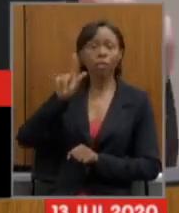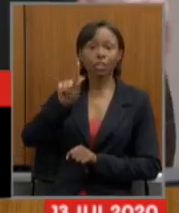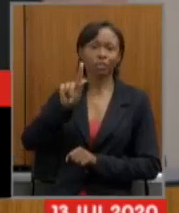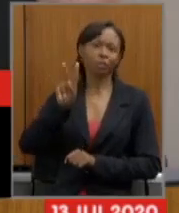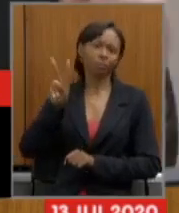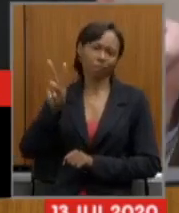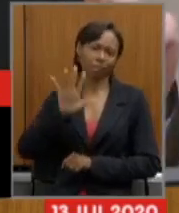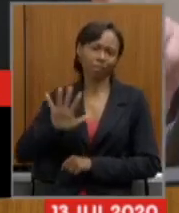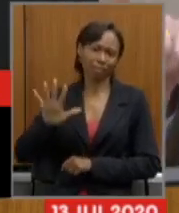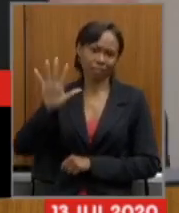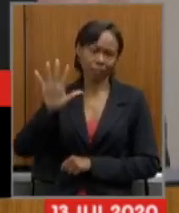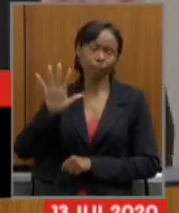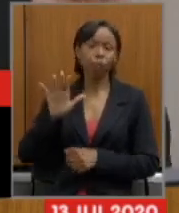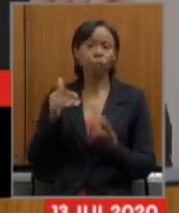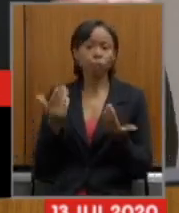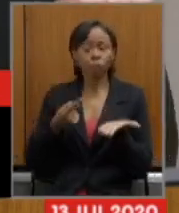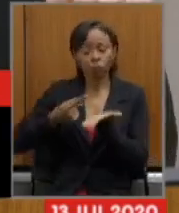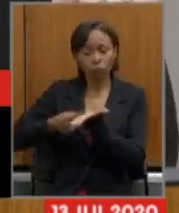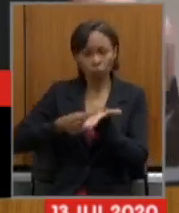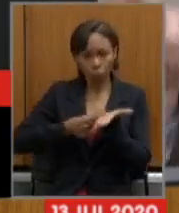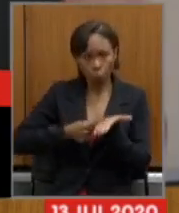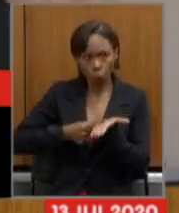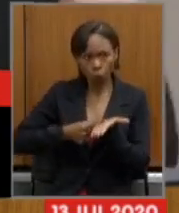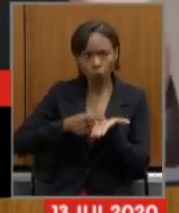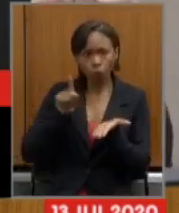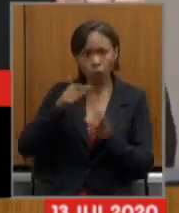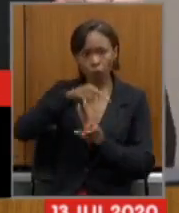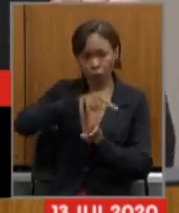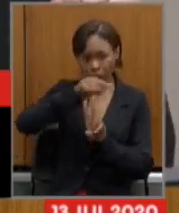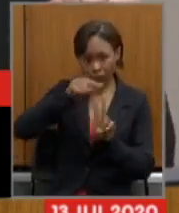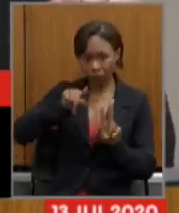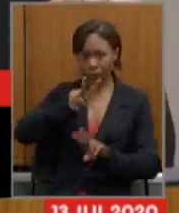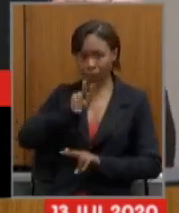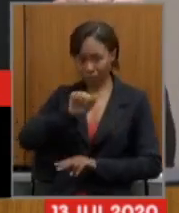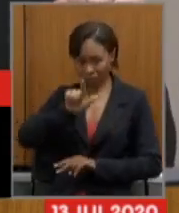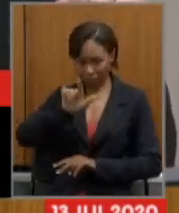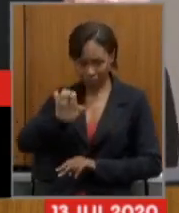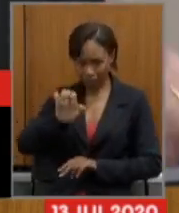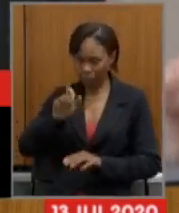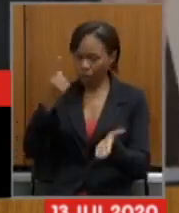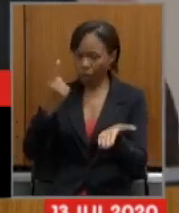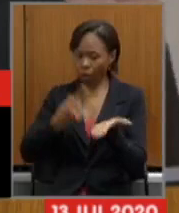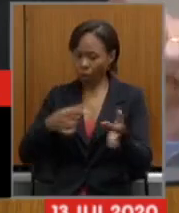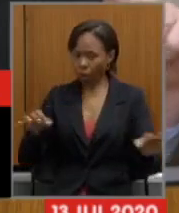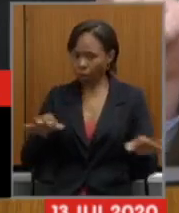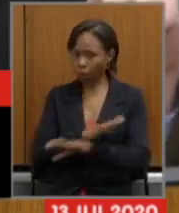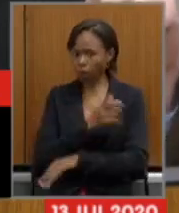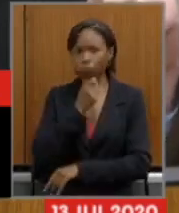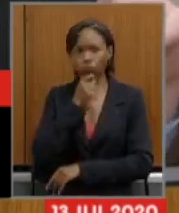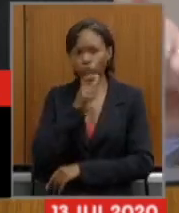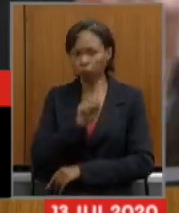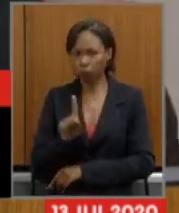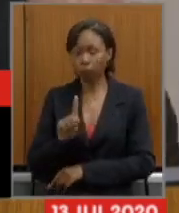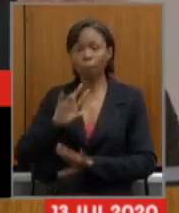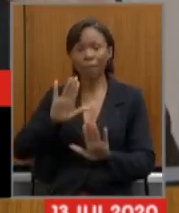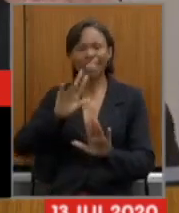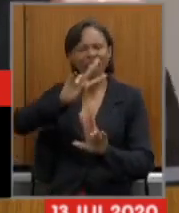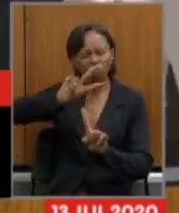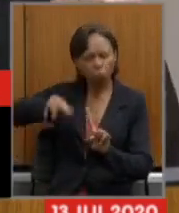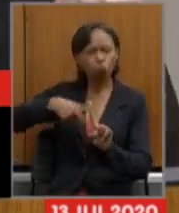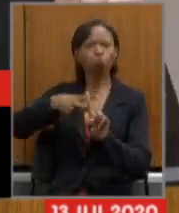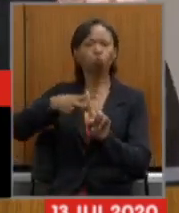então o acordo da Vale que ainda não está fechado já é o dobro do que nós